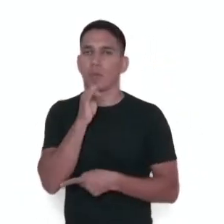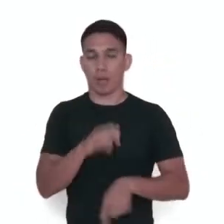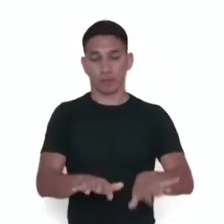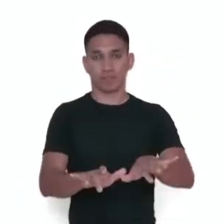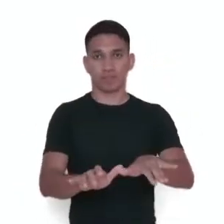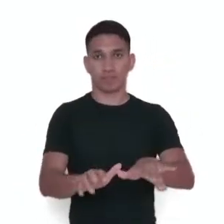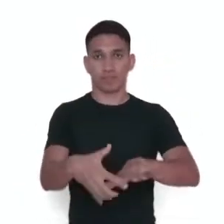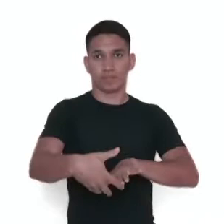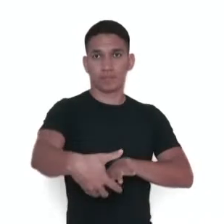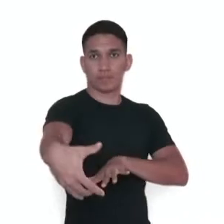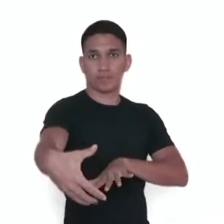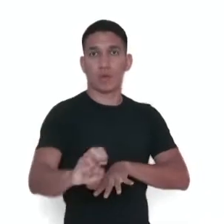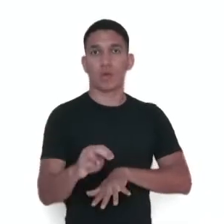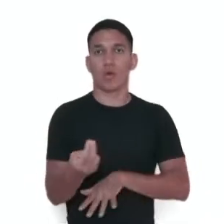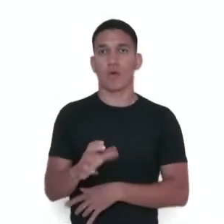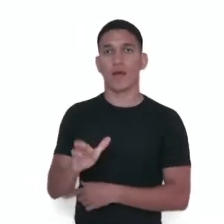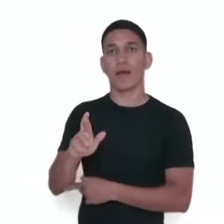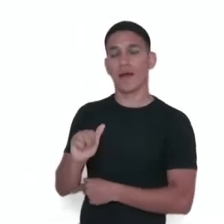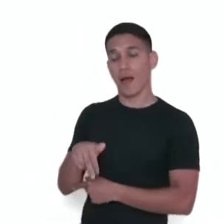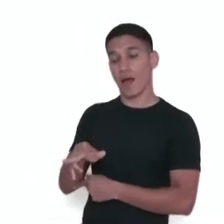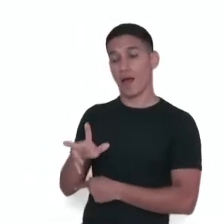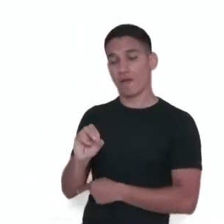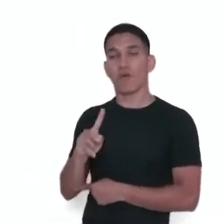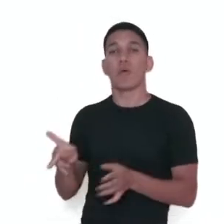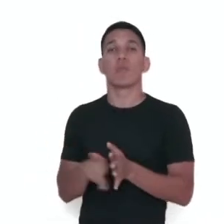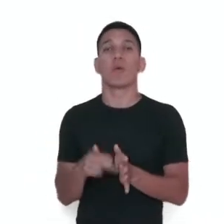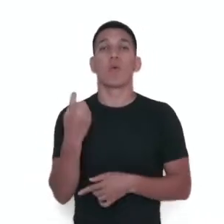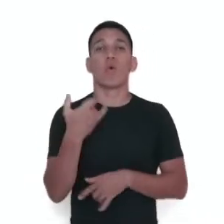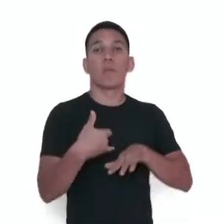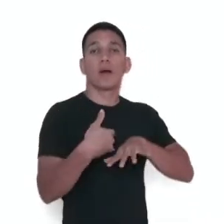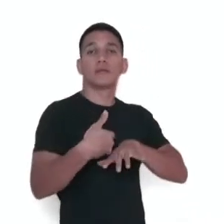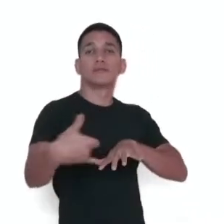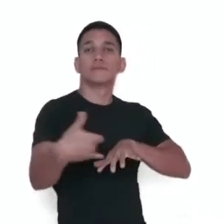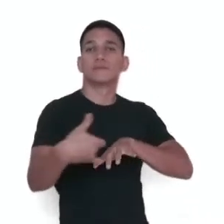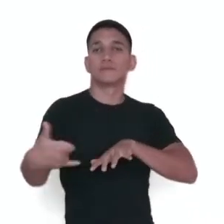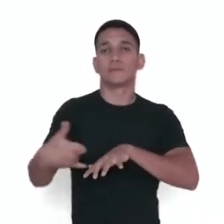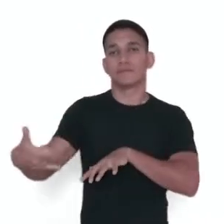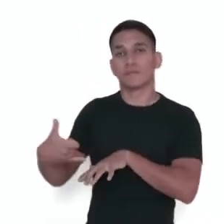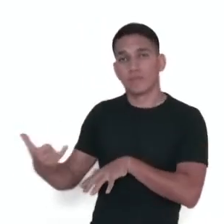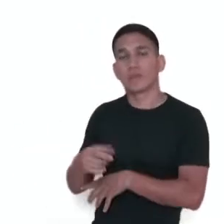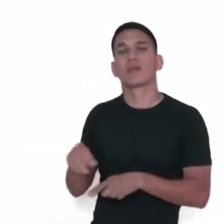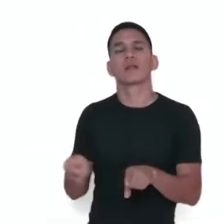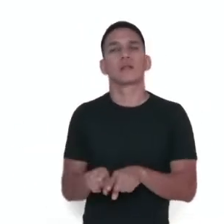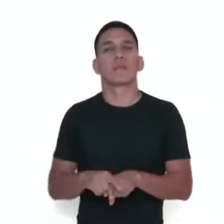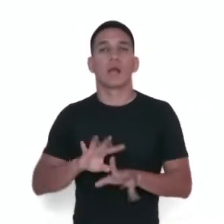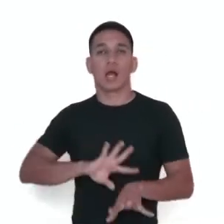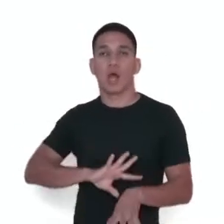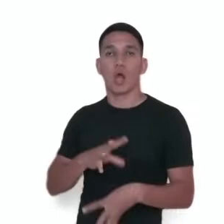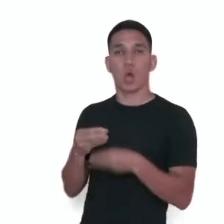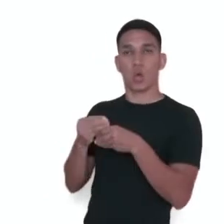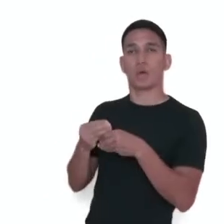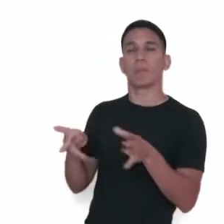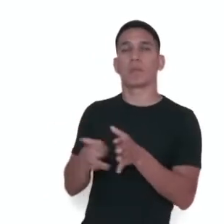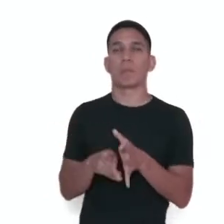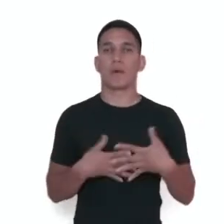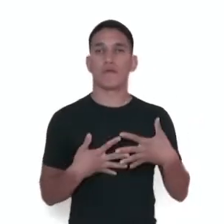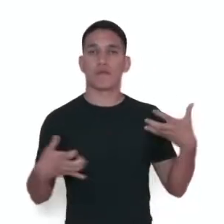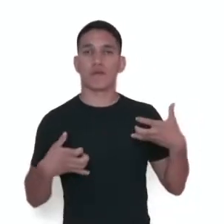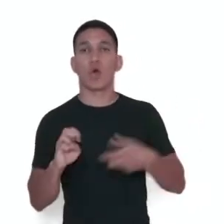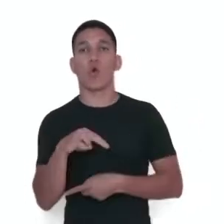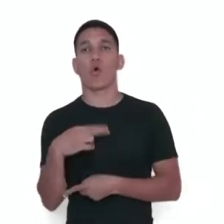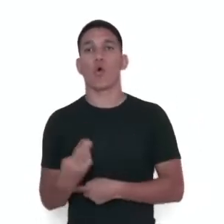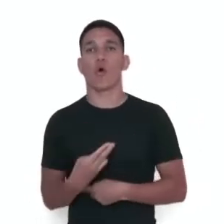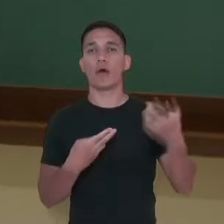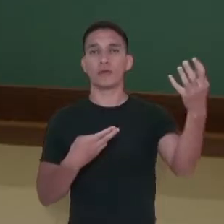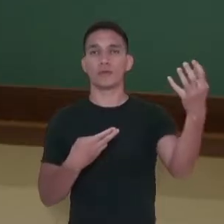ou cravo, em que existe uma corda para cada nota, compostos, violão ou violino, entre outros, em que